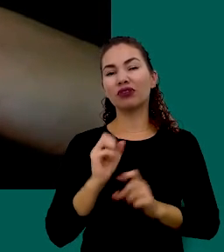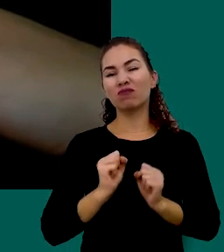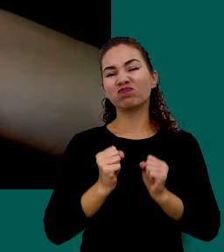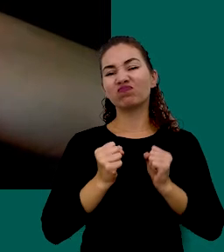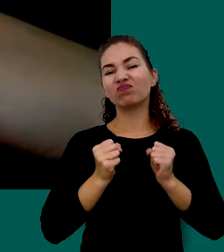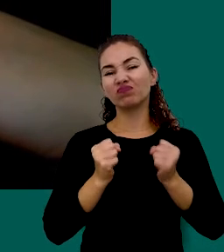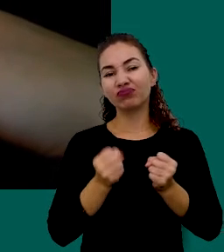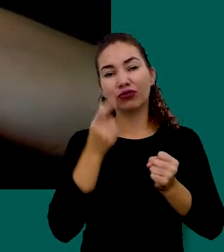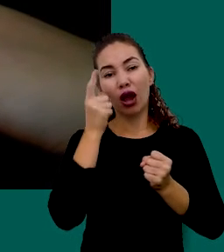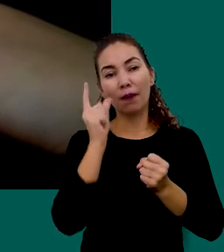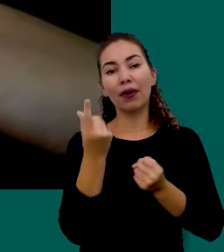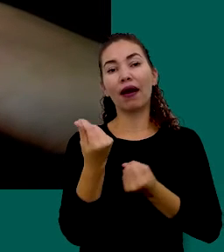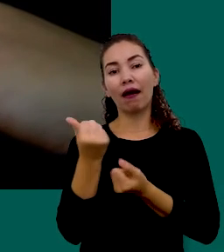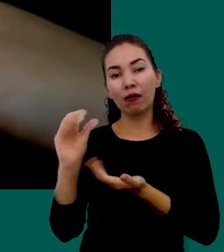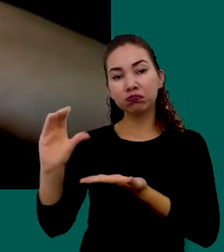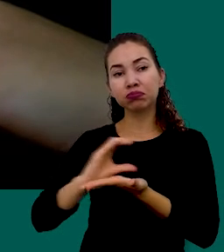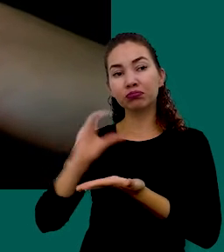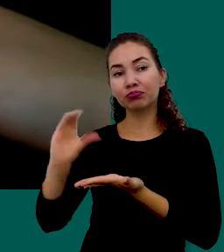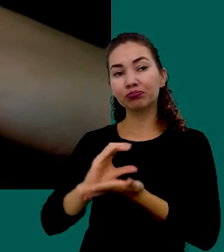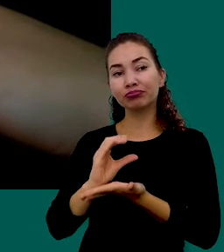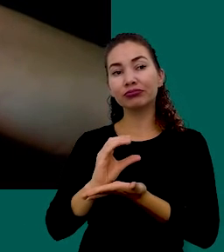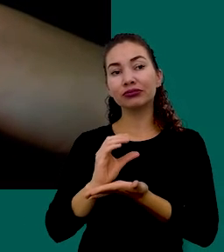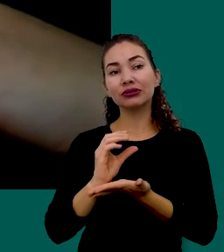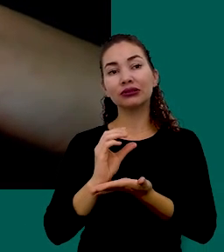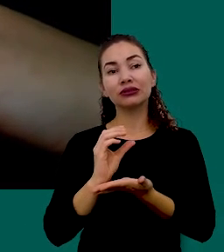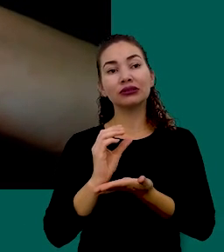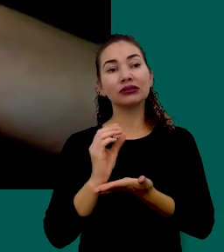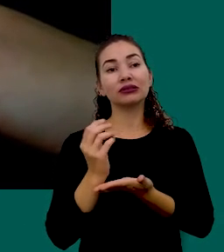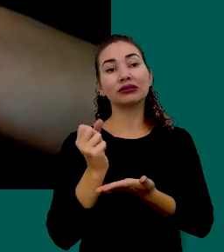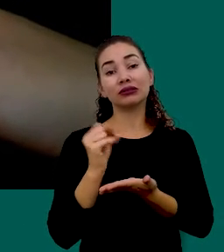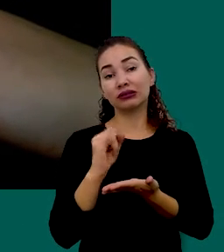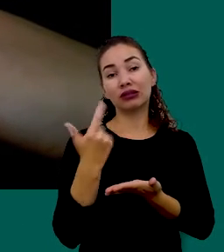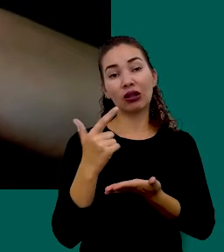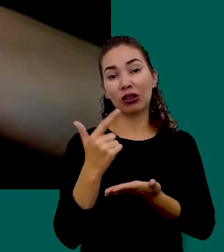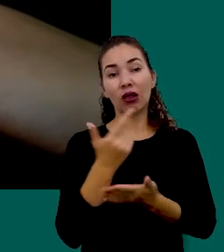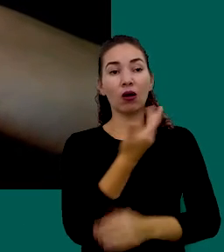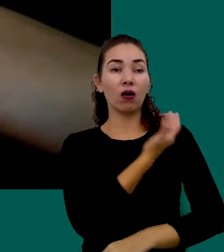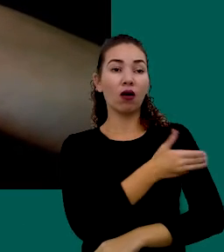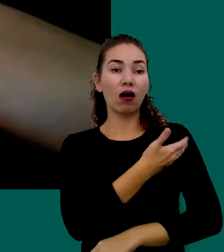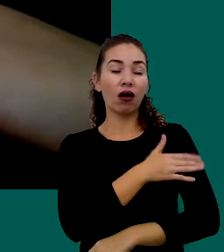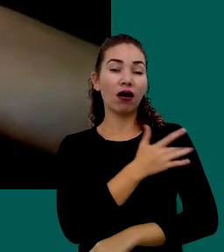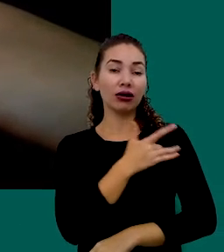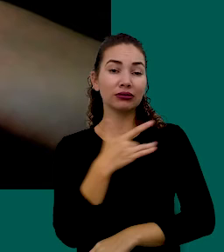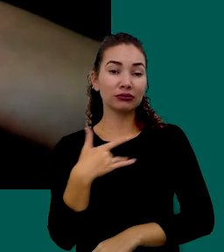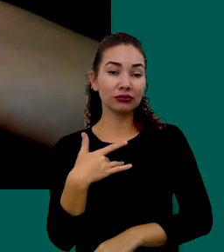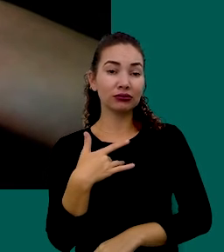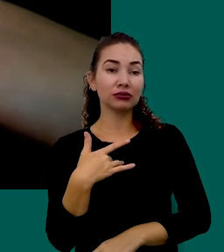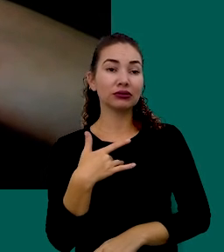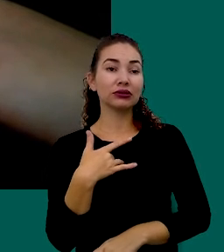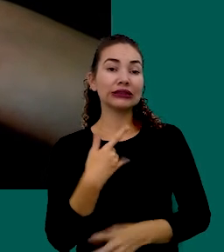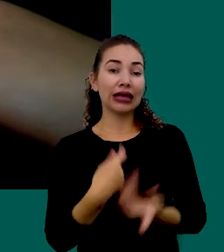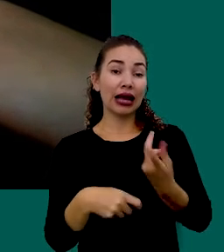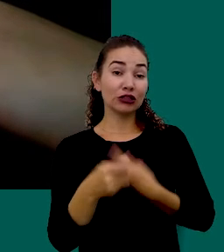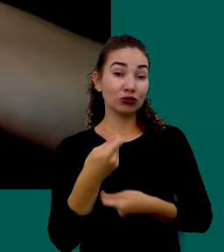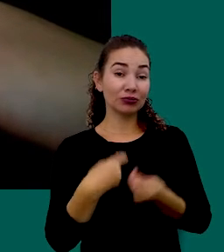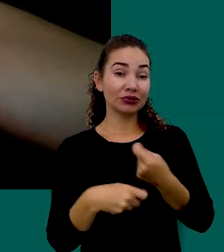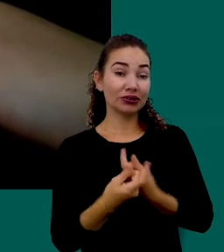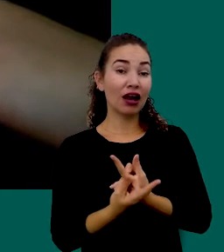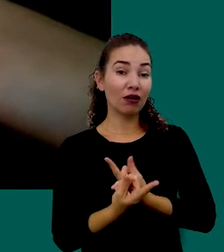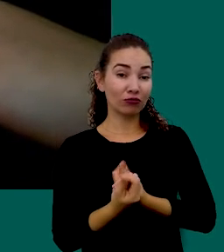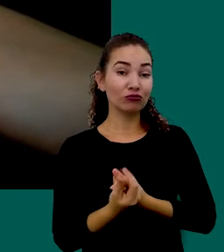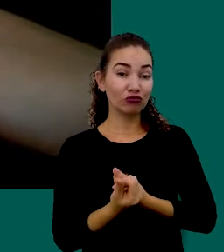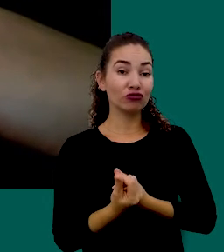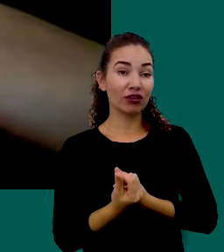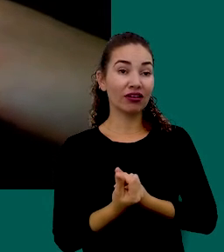Para ganhar dinheiro Se você não Não tiver Hábitos Saudáveis Na administração Desse